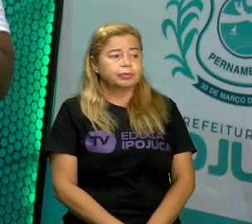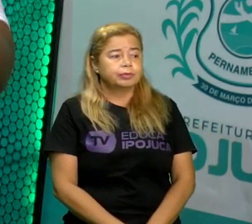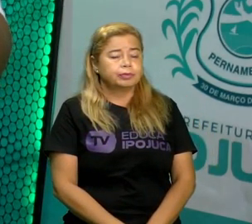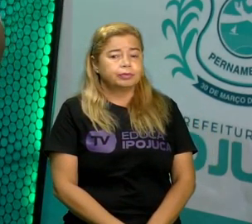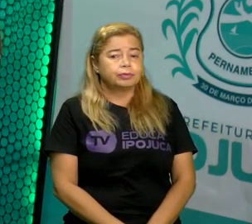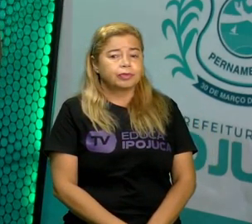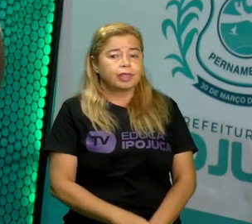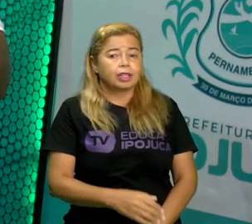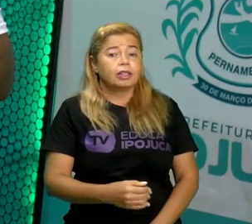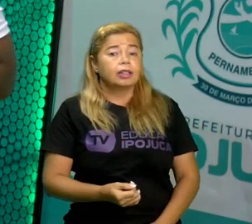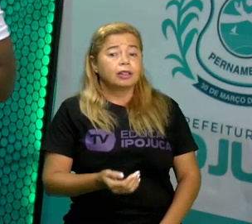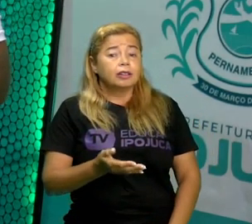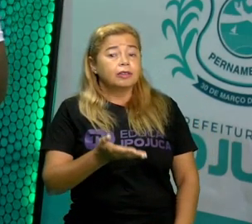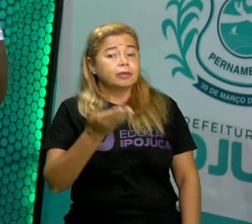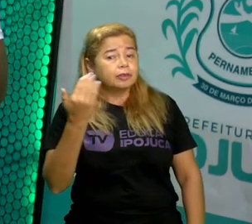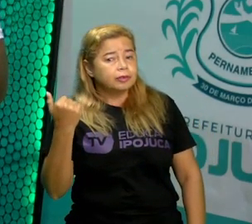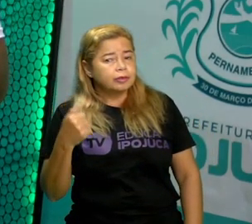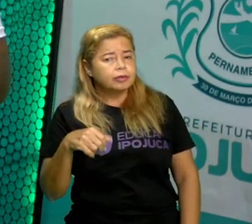Vamos voltar um pouquinho?